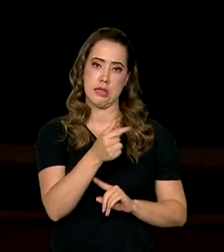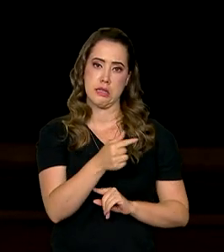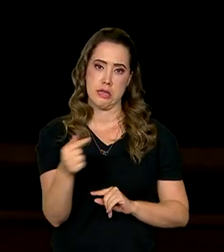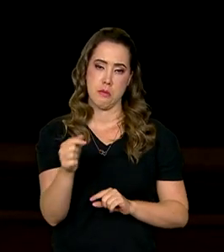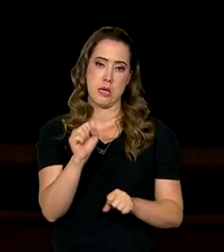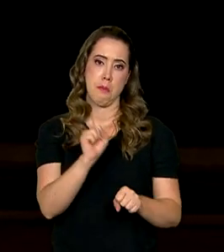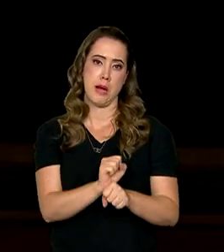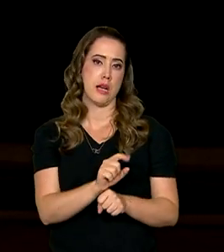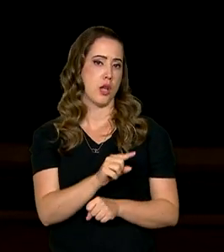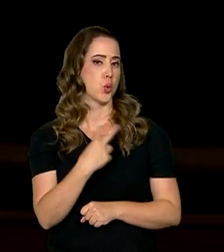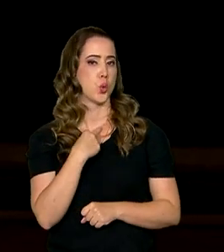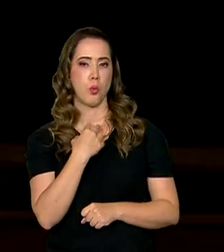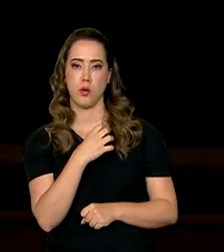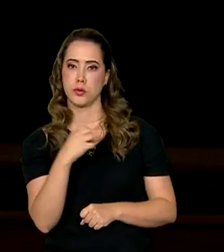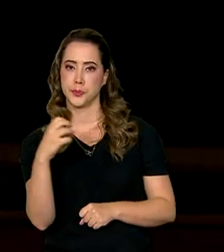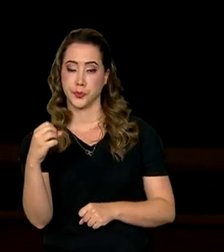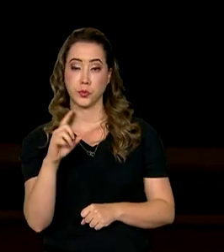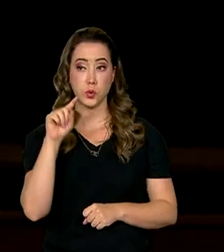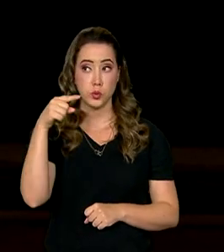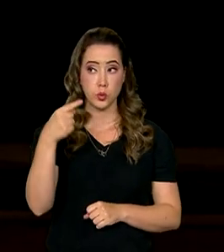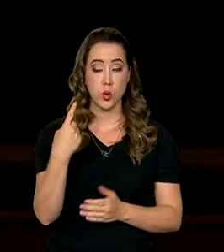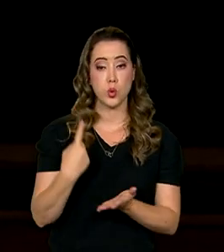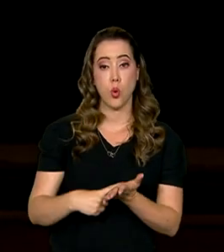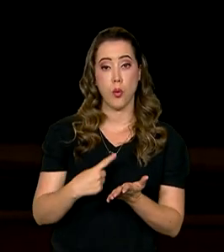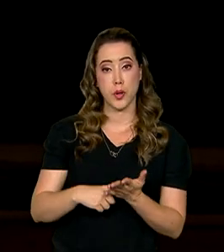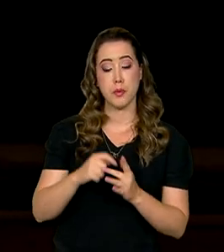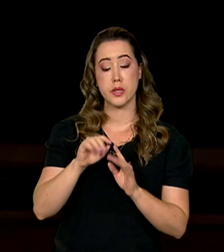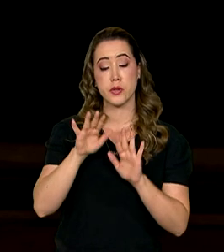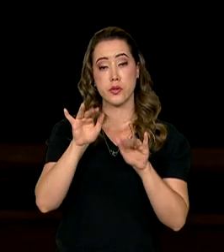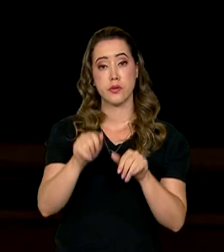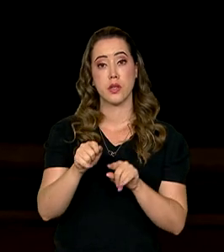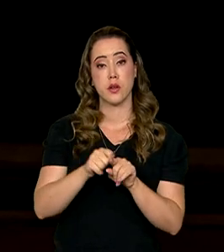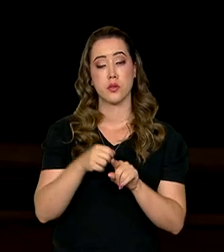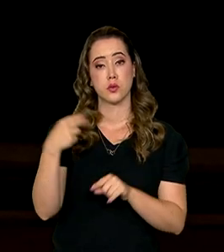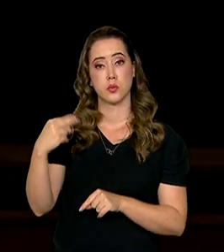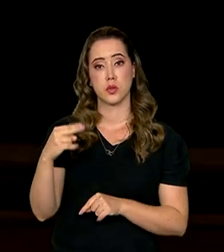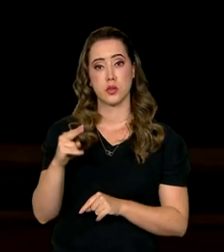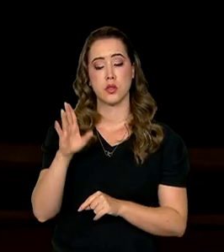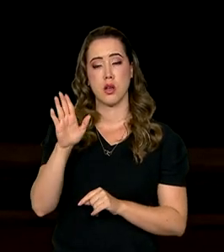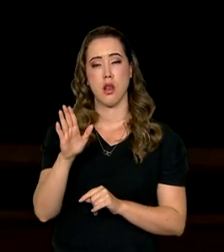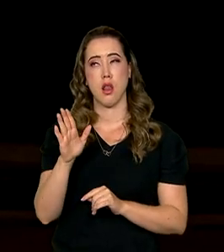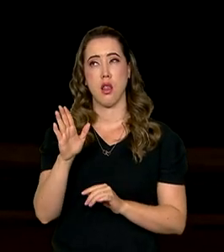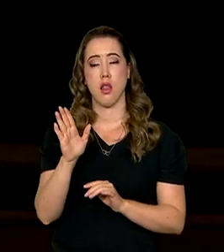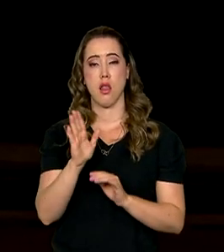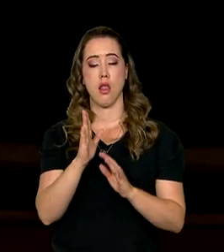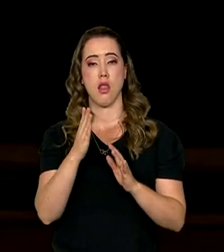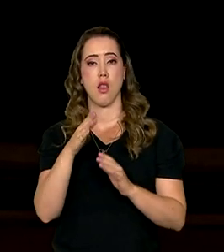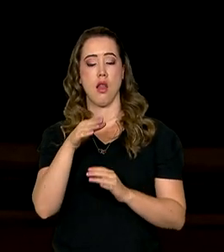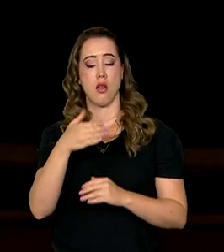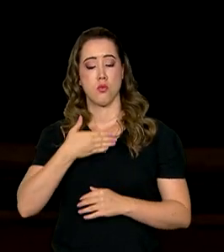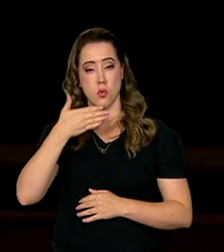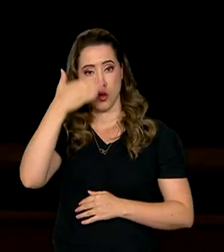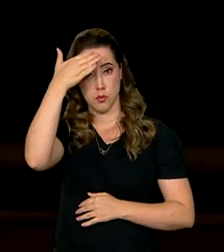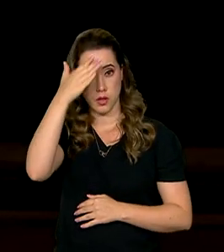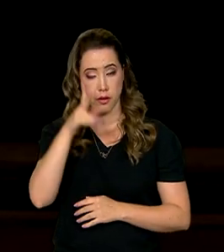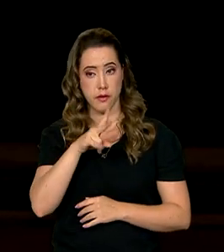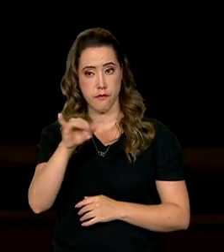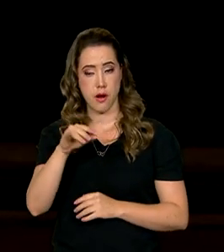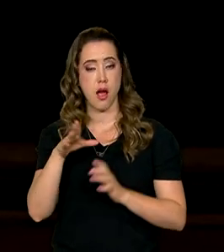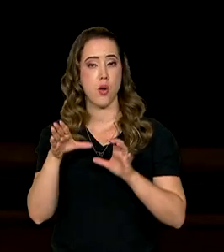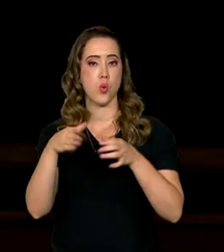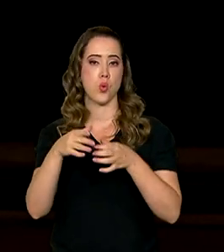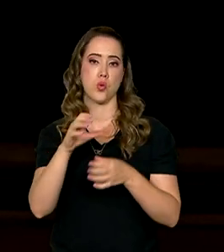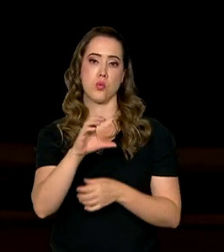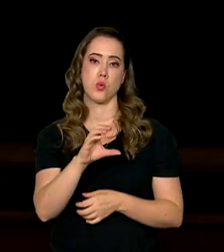compromisso internacional do presidente deve ser no final de novembro, nos Emirados Árabes Unidos, quando participará da COP28,